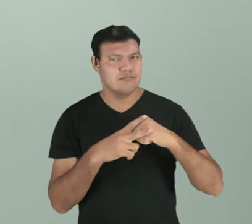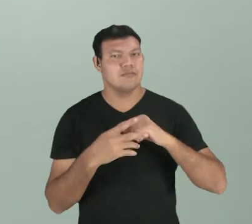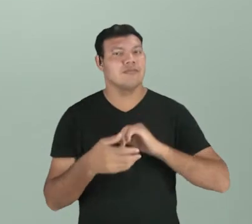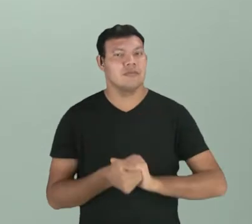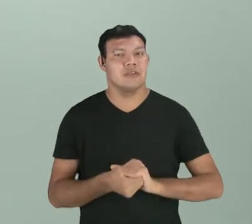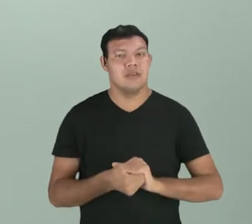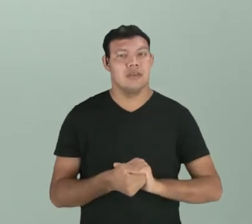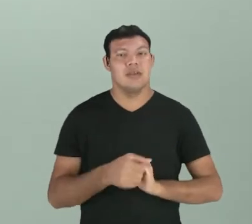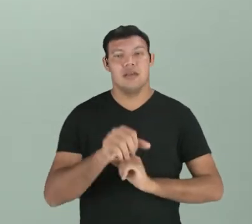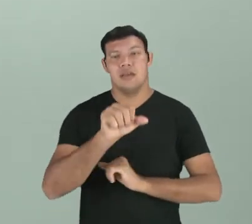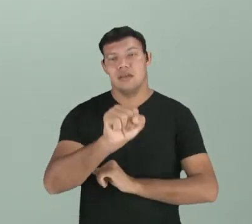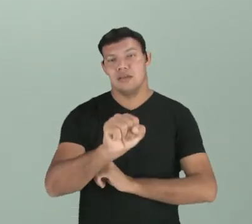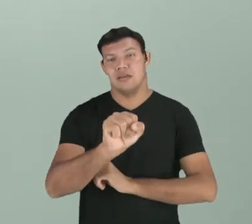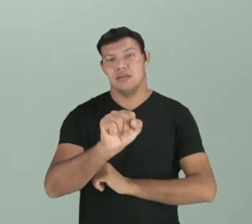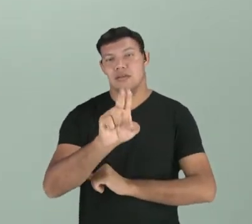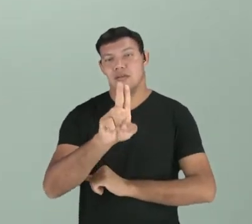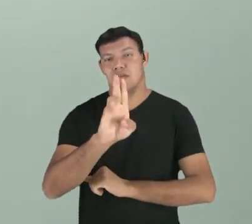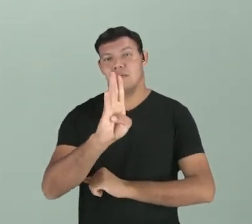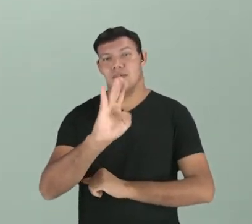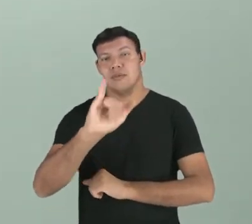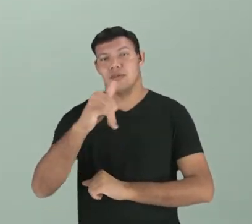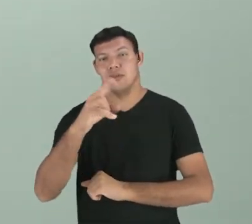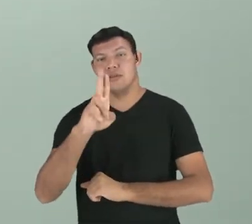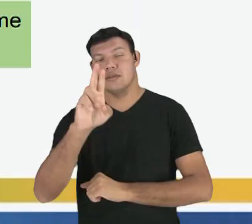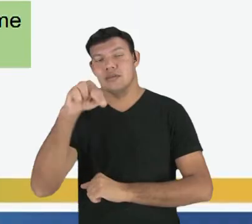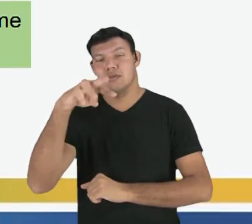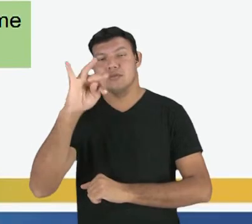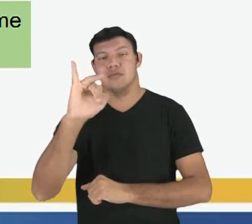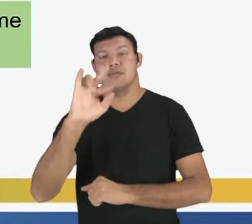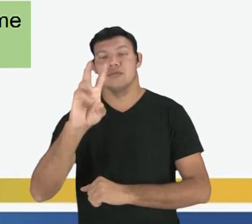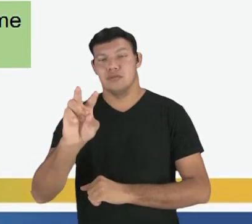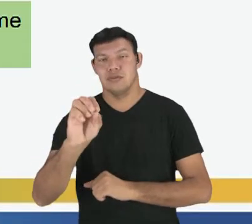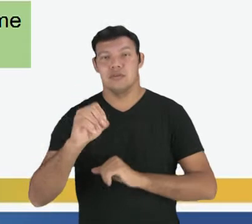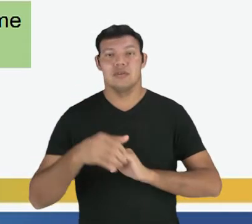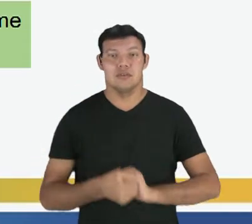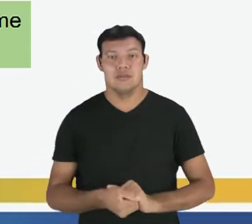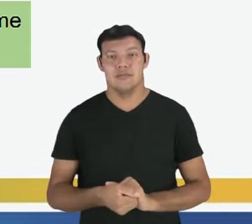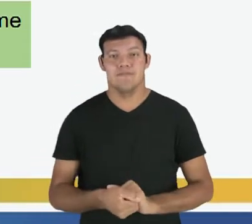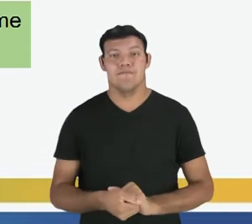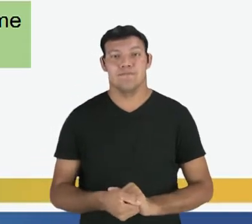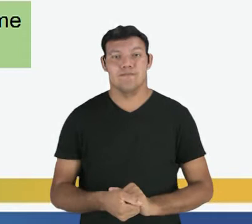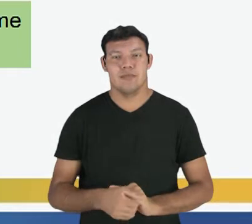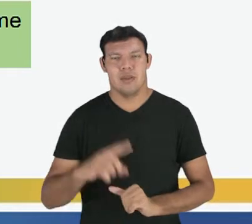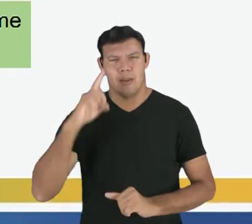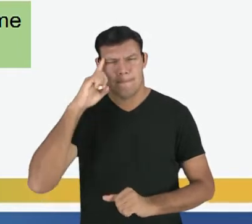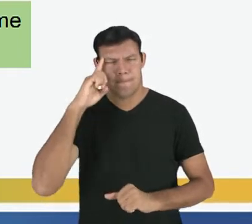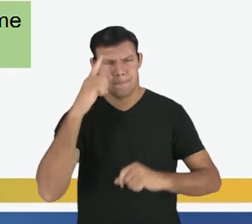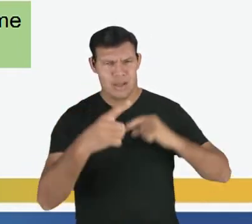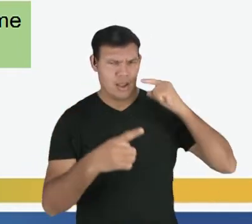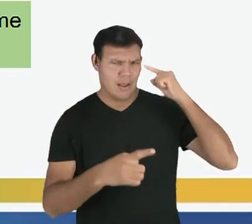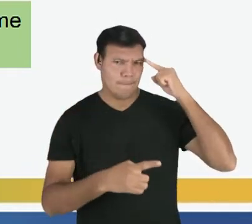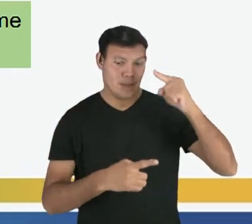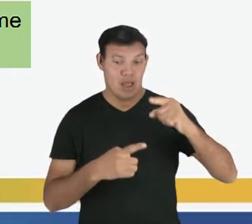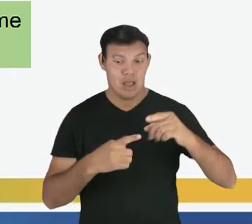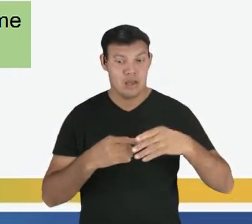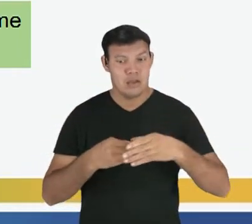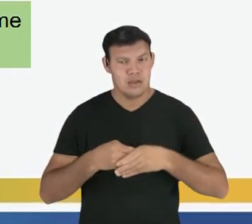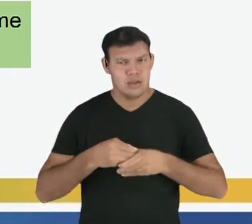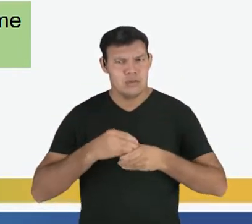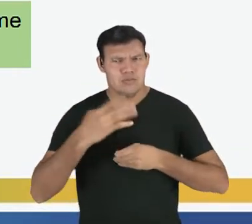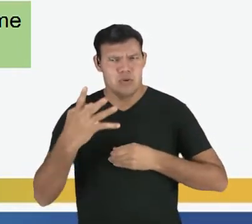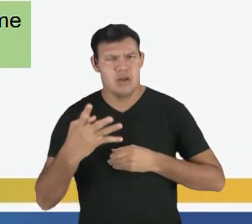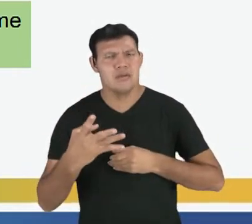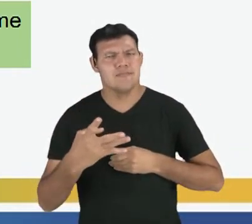subjuntivo. E o modo imperativo? O modo imperativo é quando a atitude do enunciador